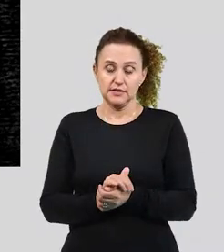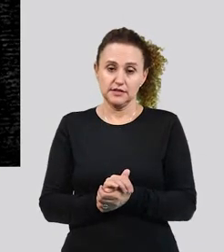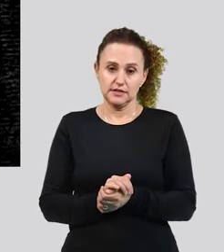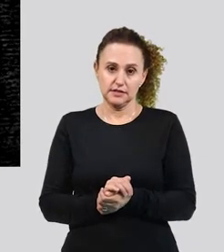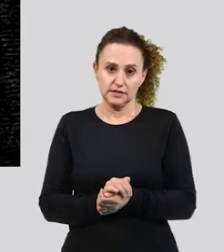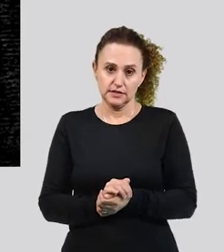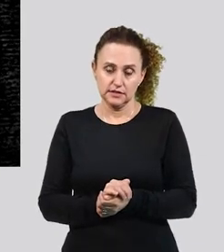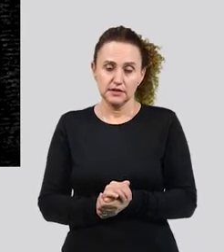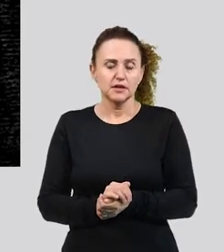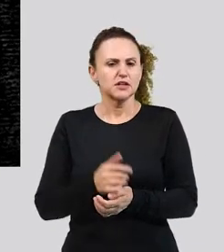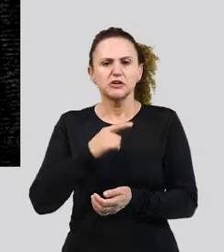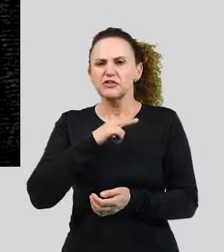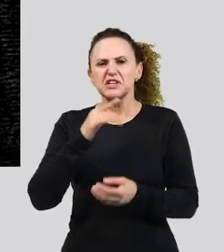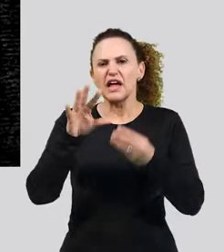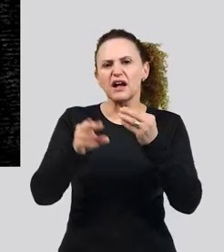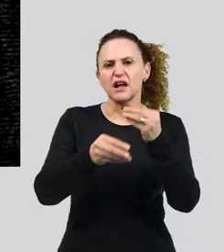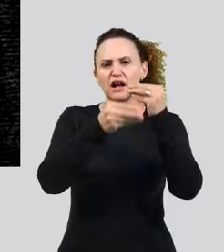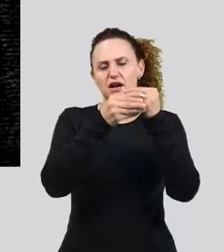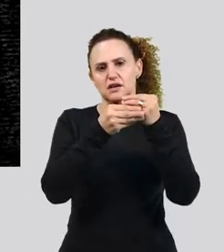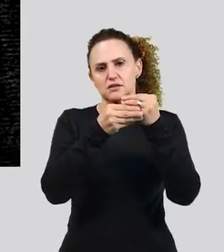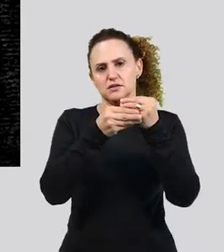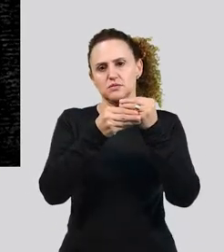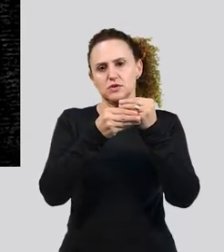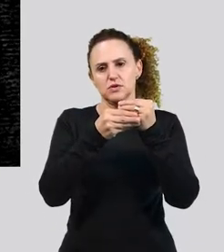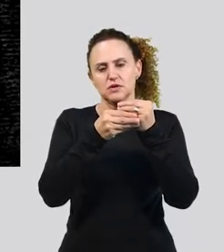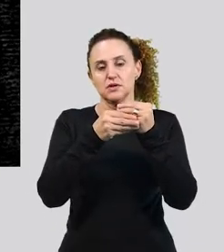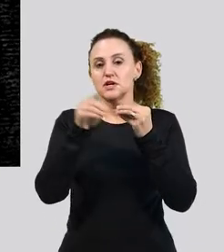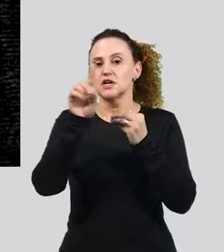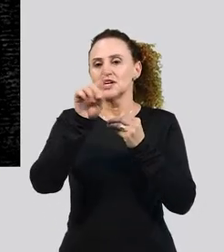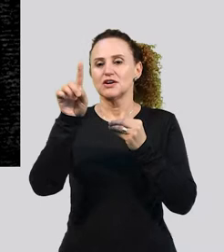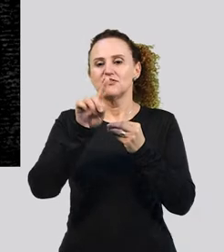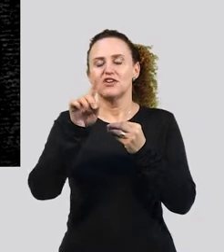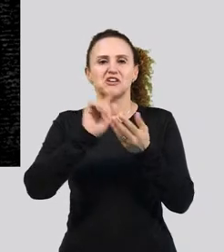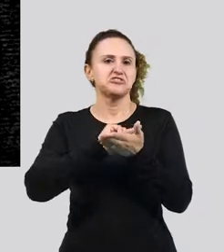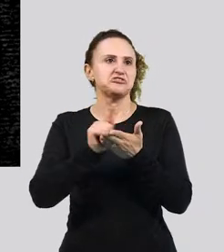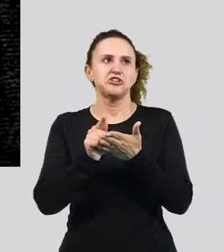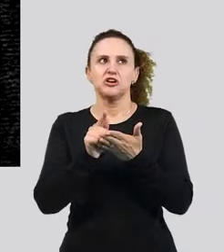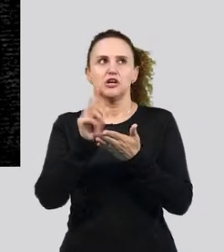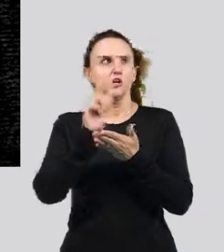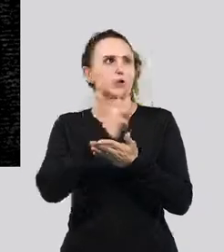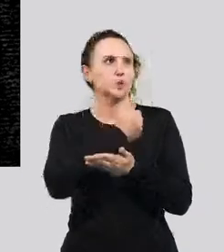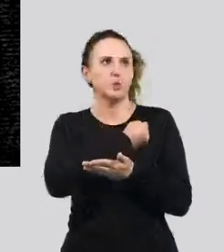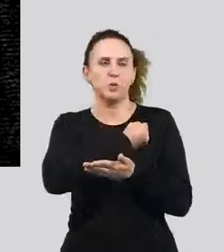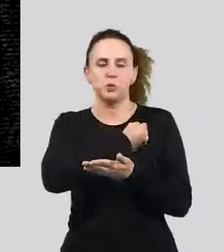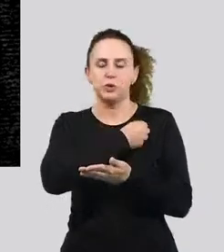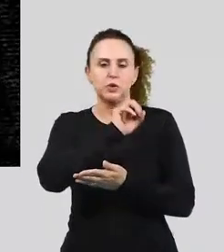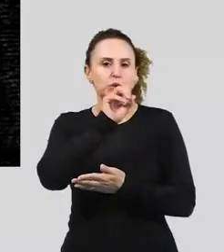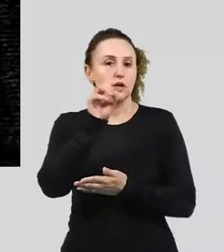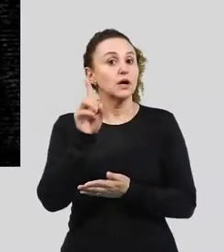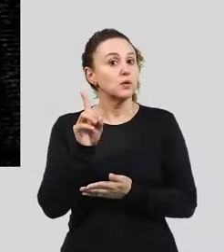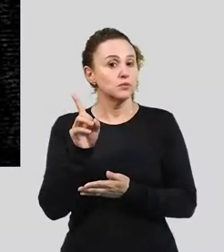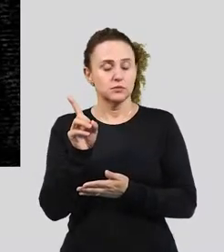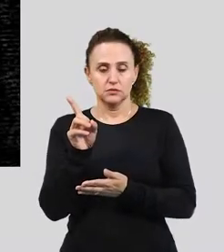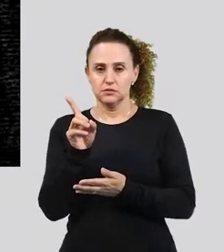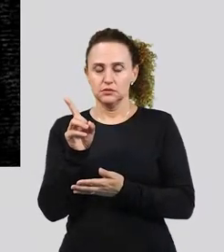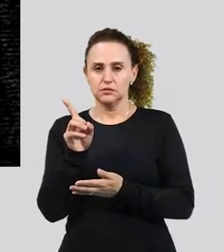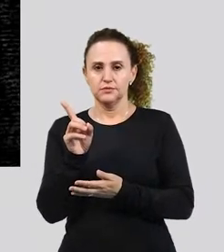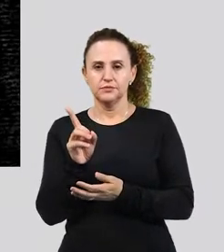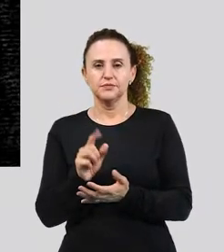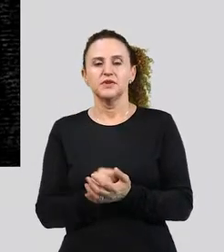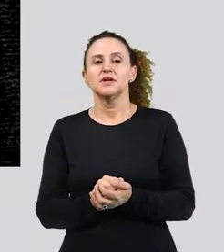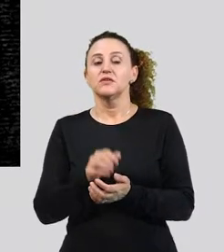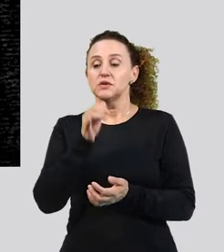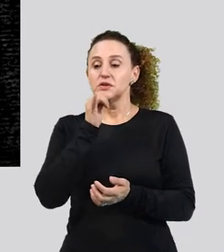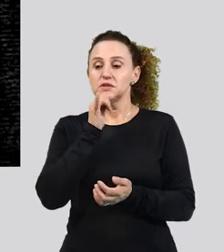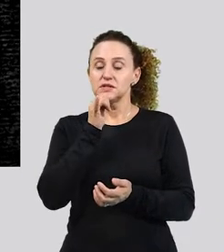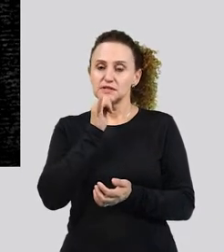por exemplo, não vai flexionar em gênero, em número. Então, nós vamos